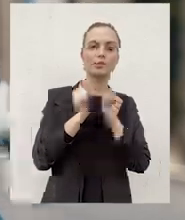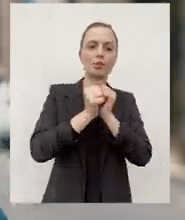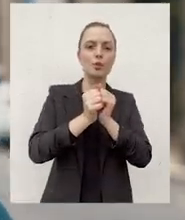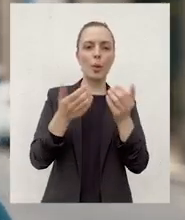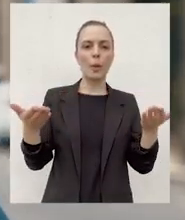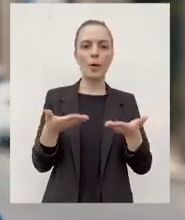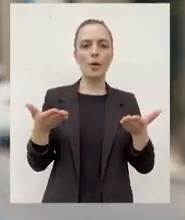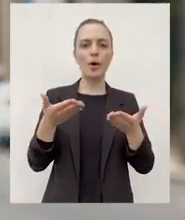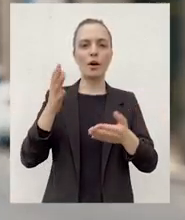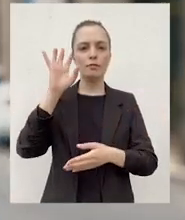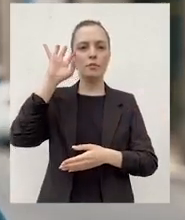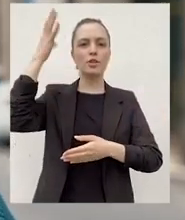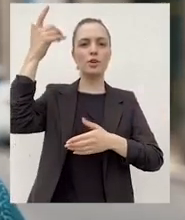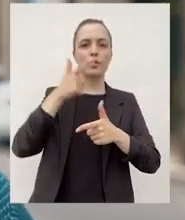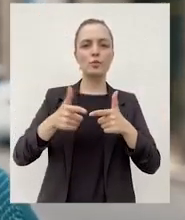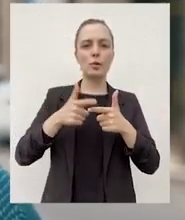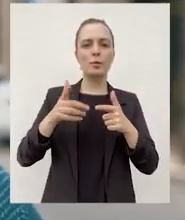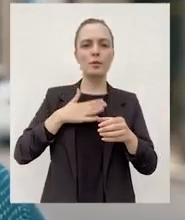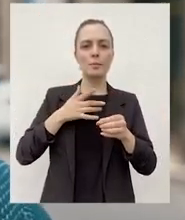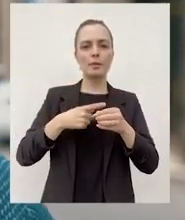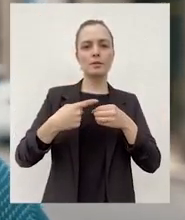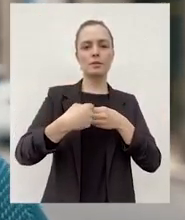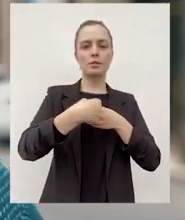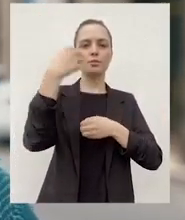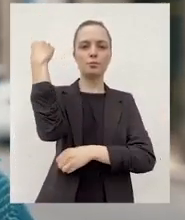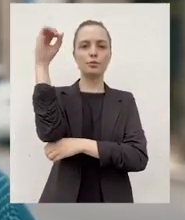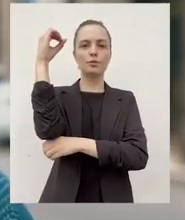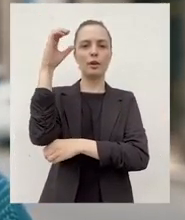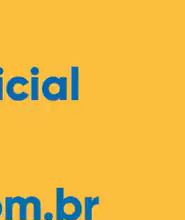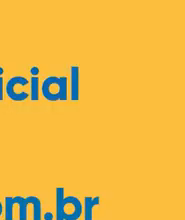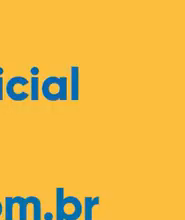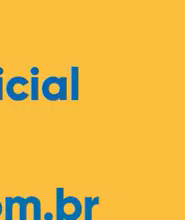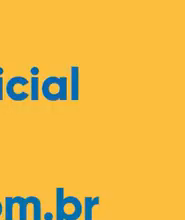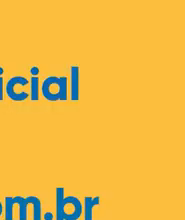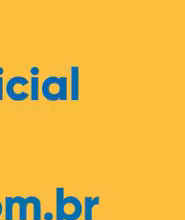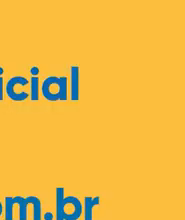.br E vem comigo agora construir soluções para os problemas da nossa Porto Alegre.